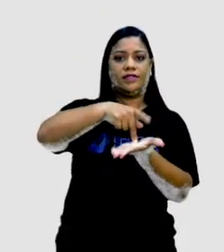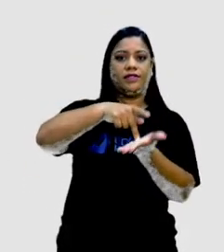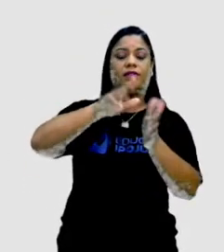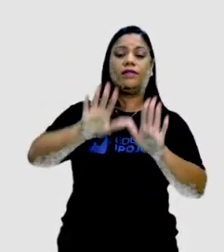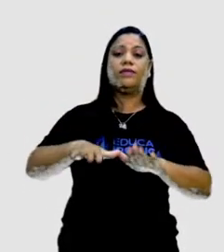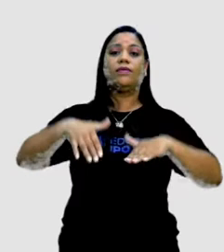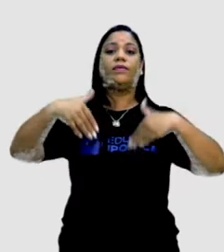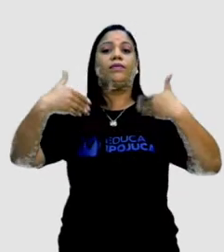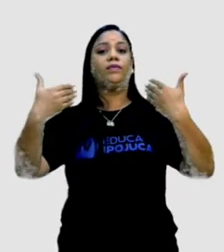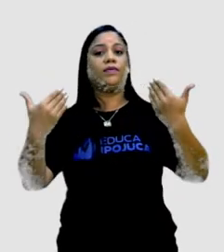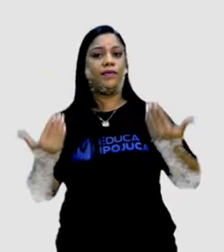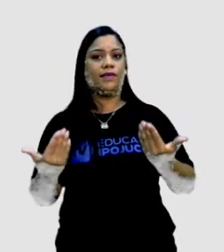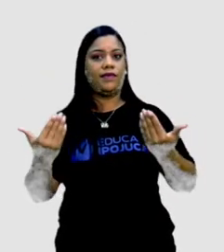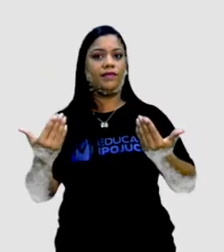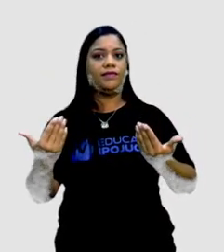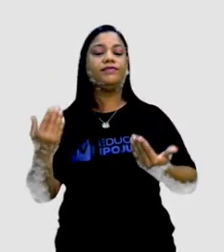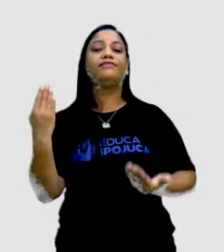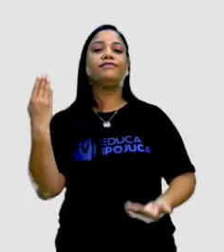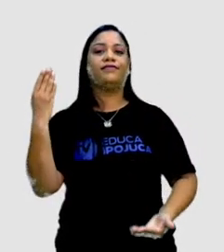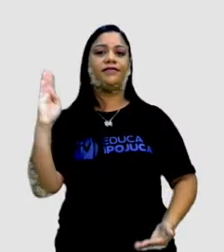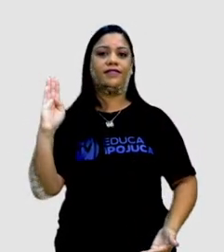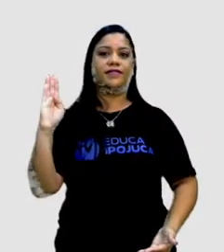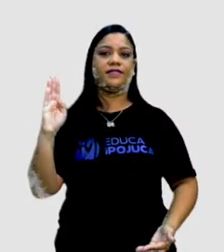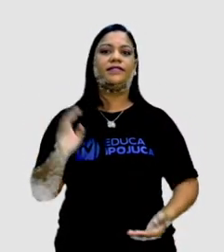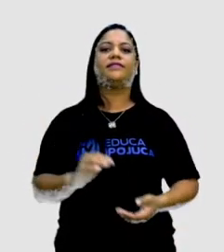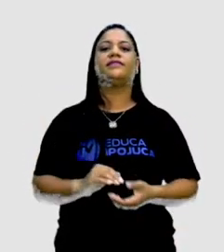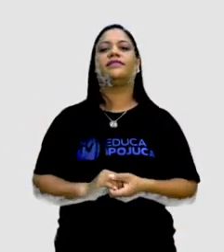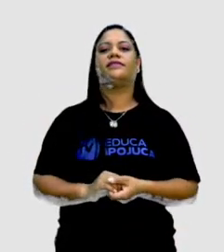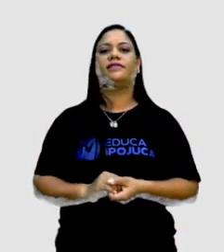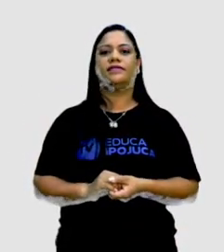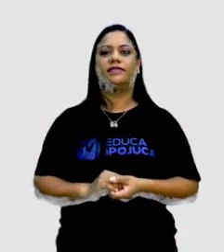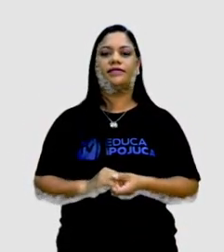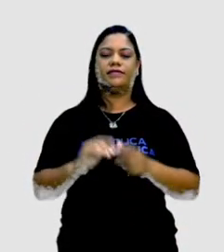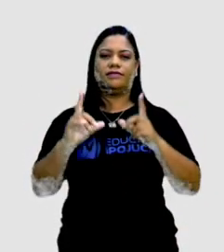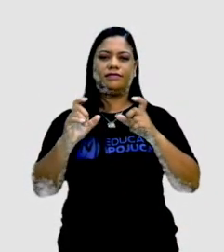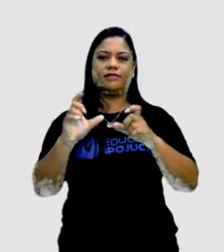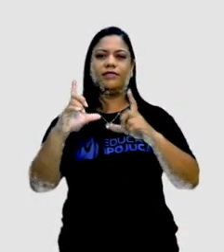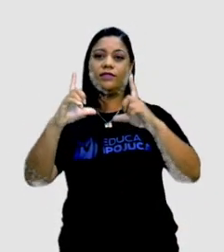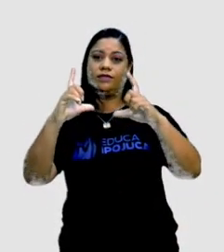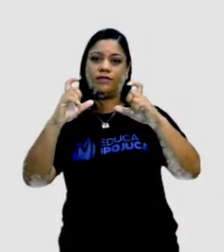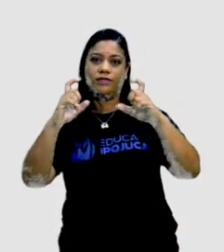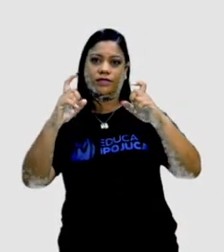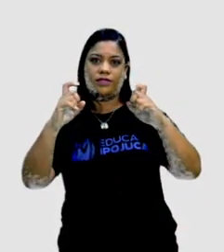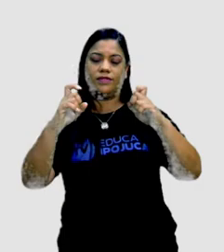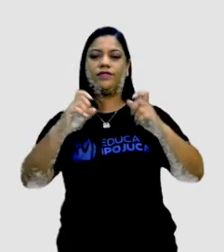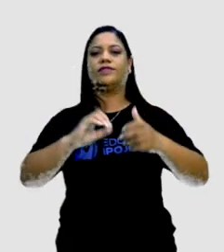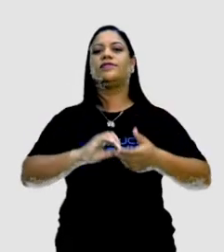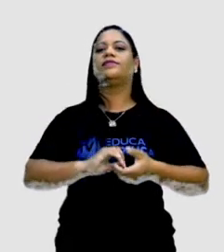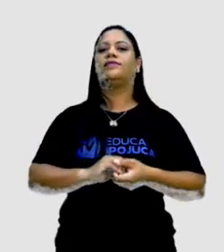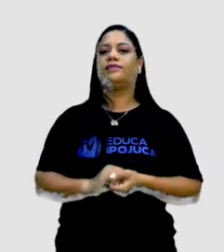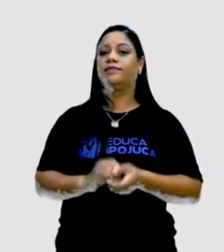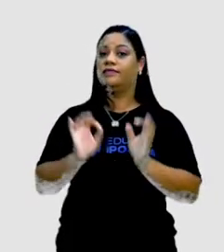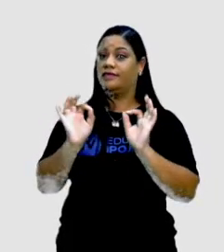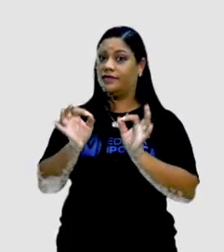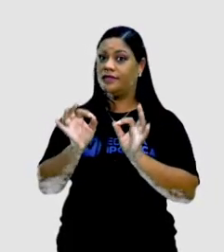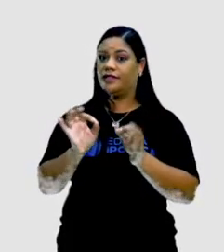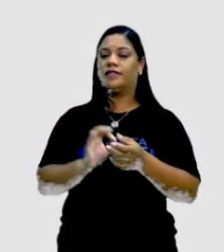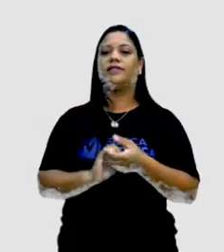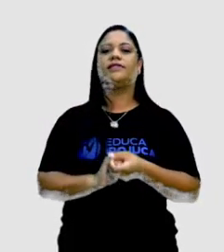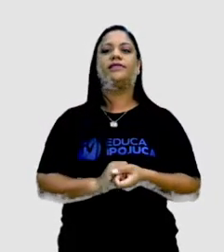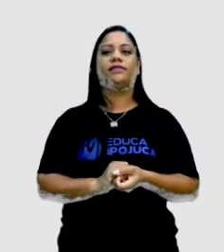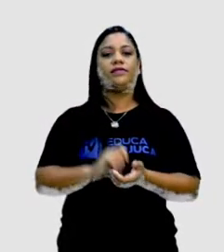e quais as informações são falsas. Tirem um print, tirem uma foto dessa tela aí, tá certo?